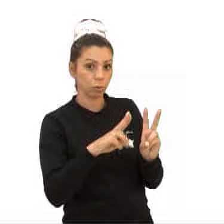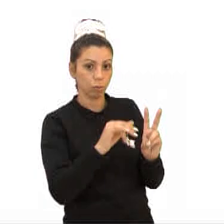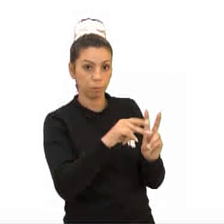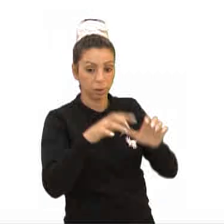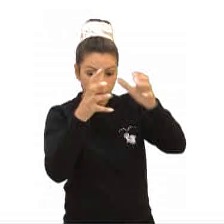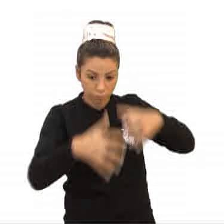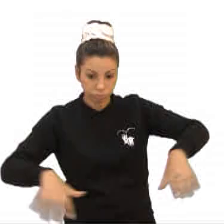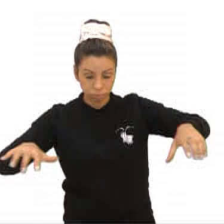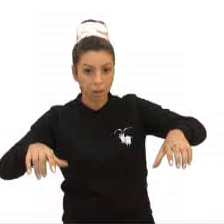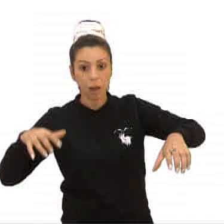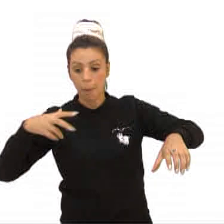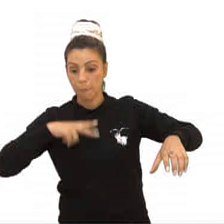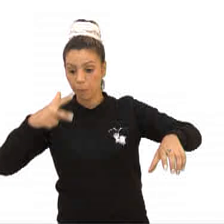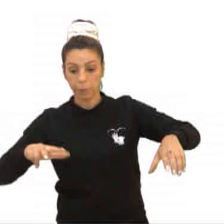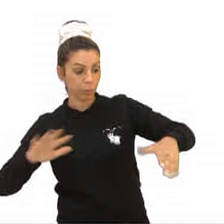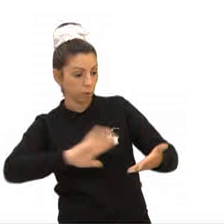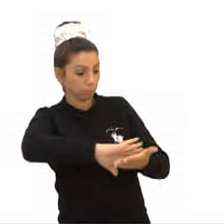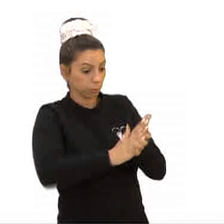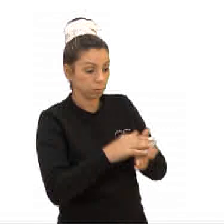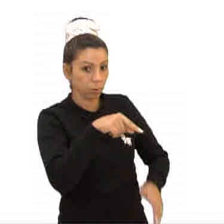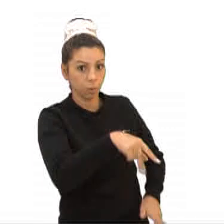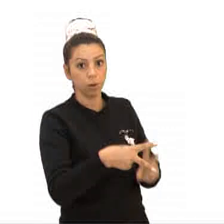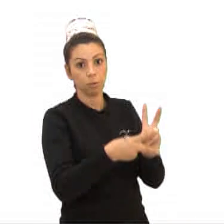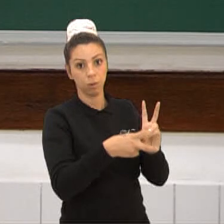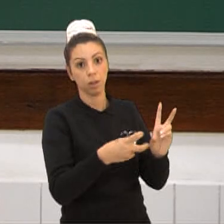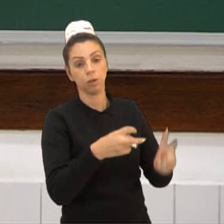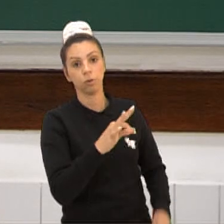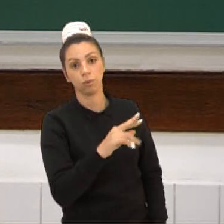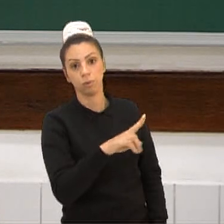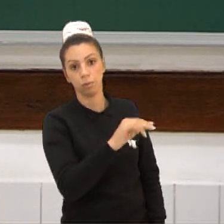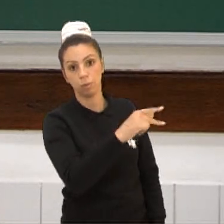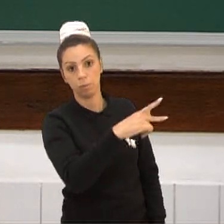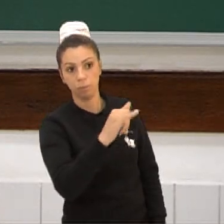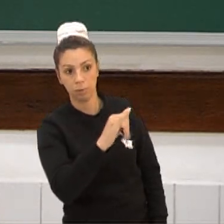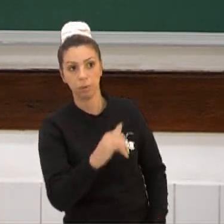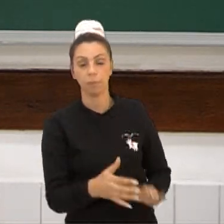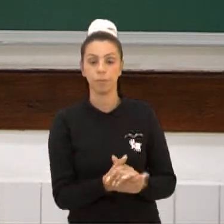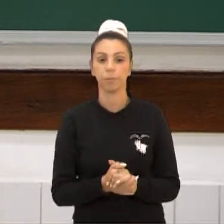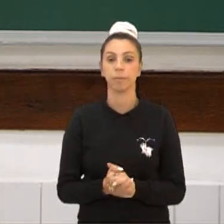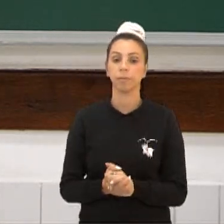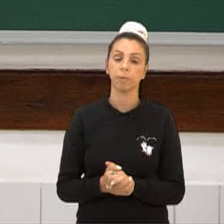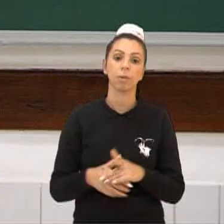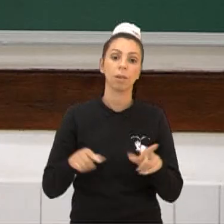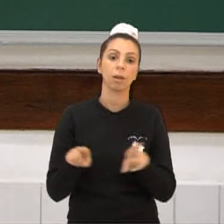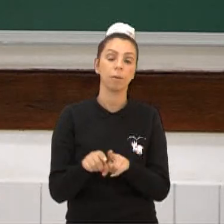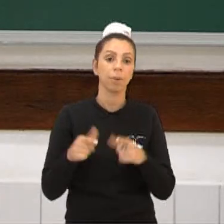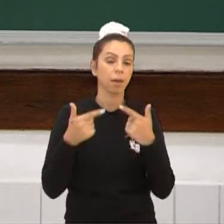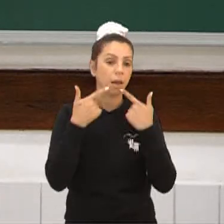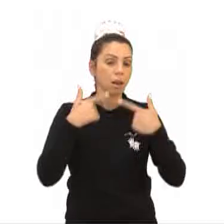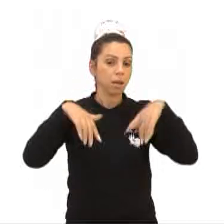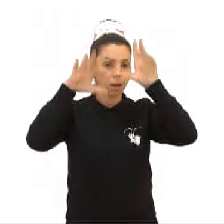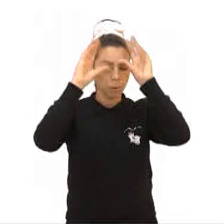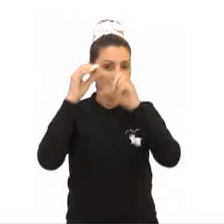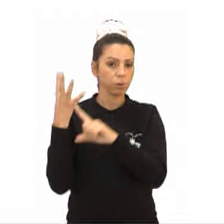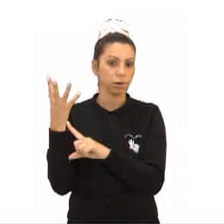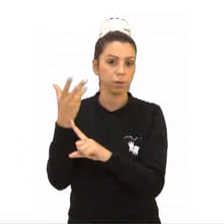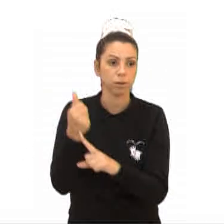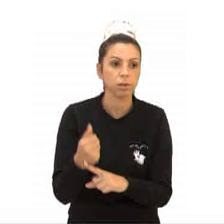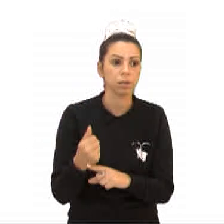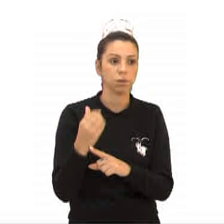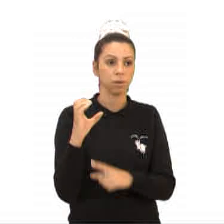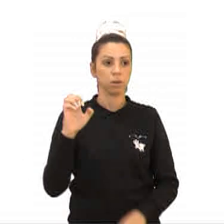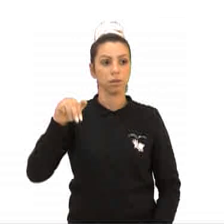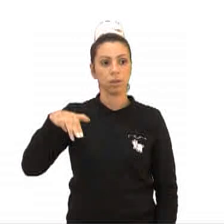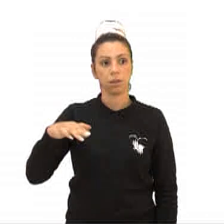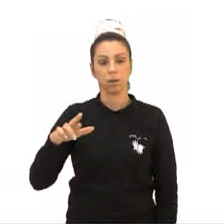Linguagem artística. Nós vamos ver que um dos destaques da linguagem artística indígena é a cerâmica. Vamos dar uma lidinha. Fabricação de recipientes